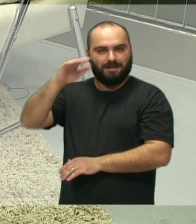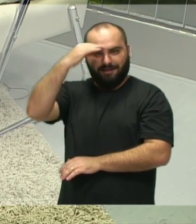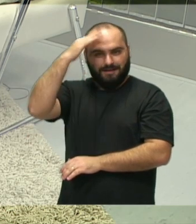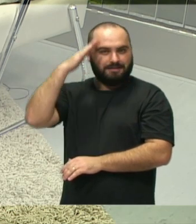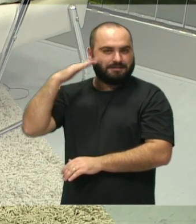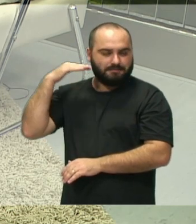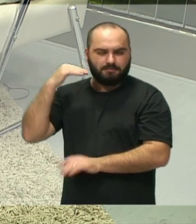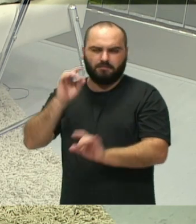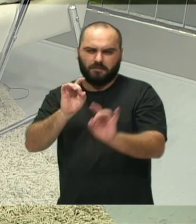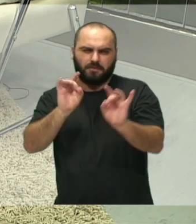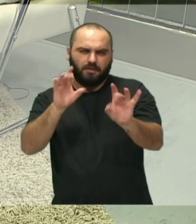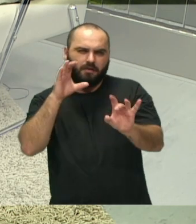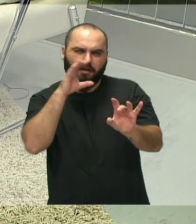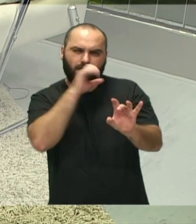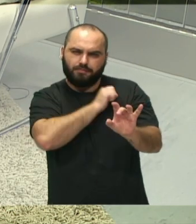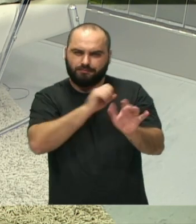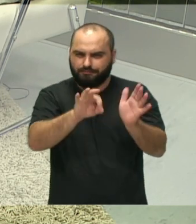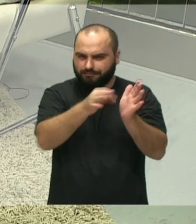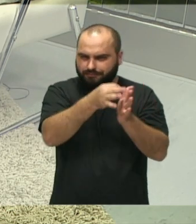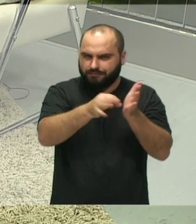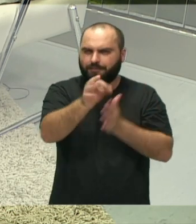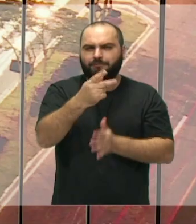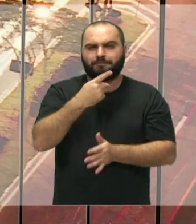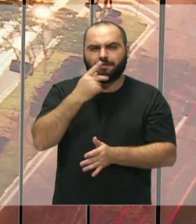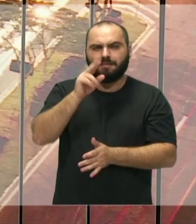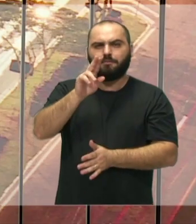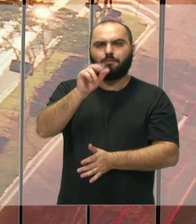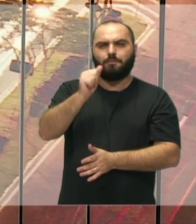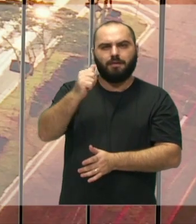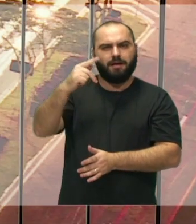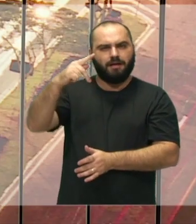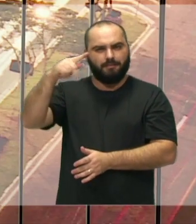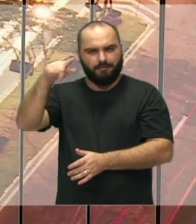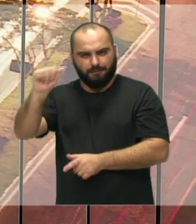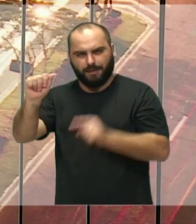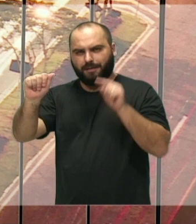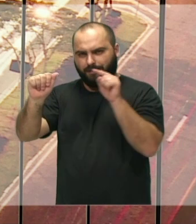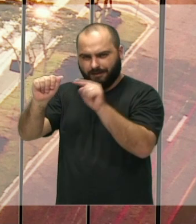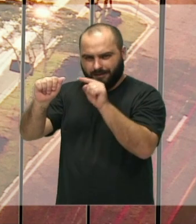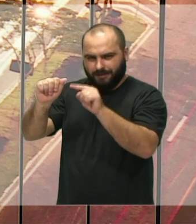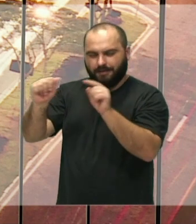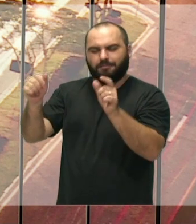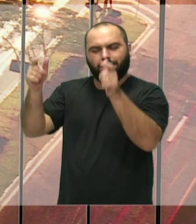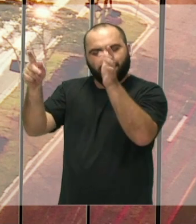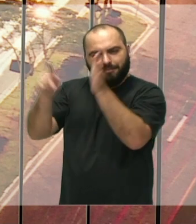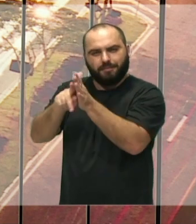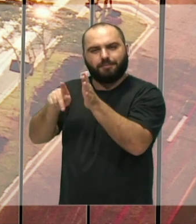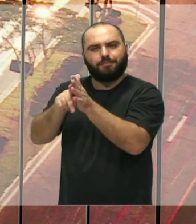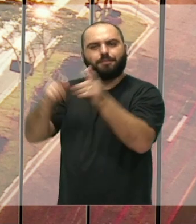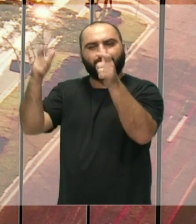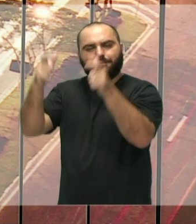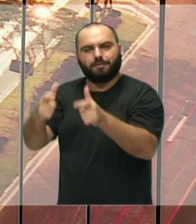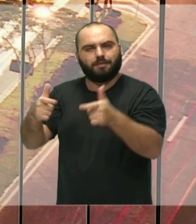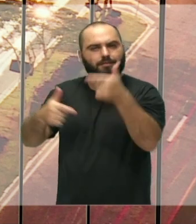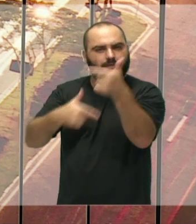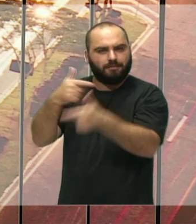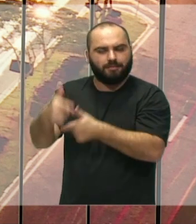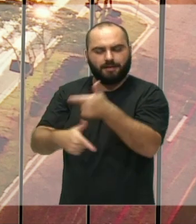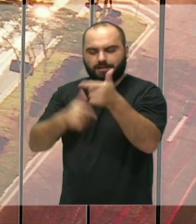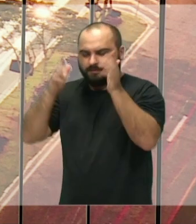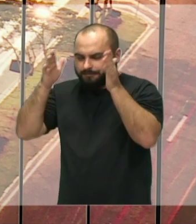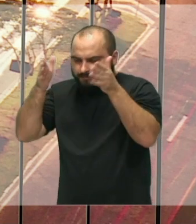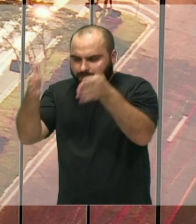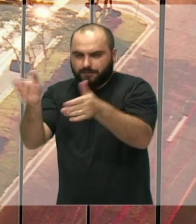correção, vereador, a gente falou a respeito da UAPA, o setor do Poder Executivo que está trabalhando com todas as políticas públicas de